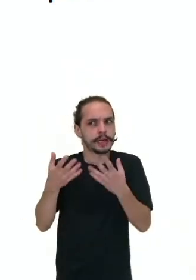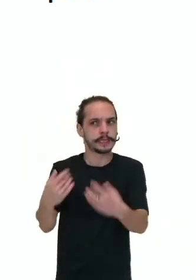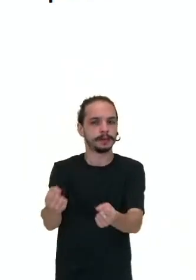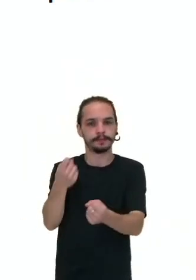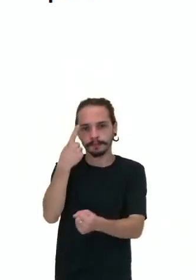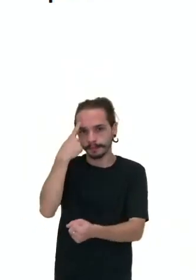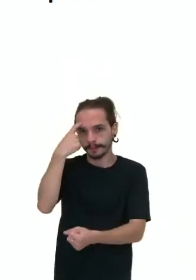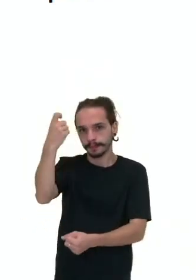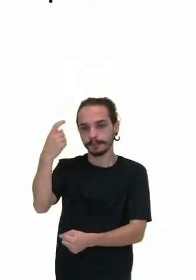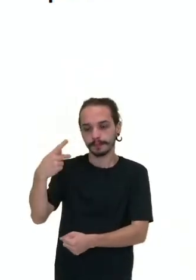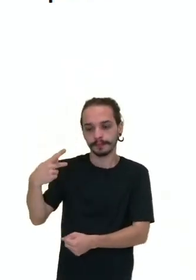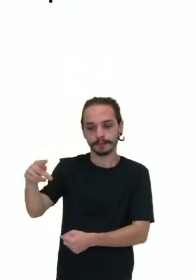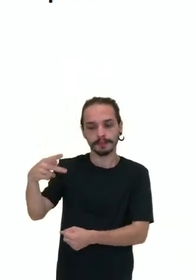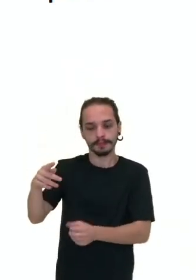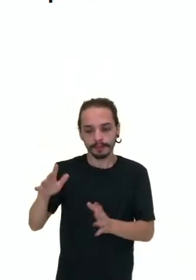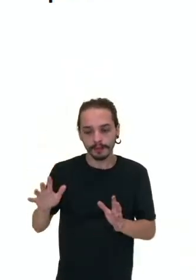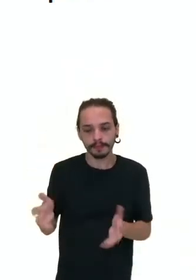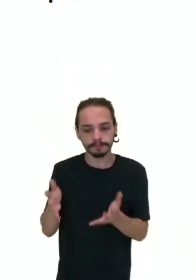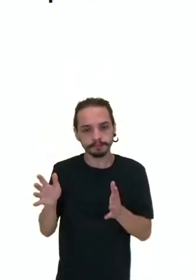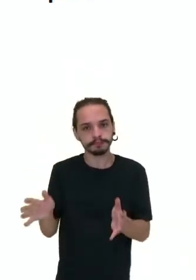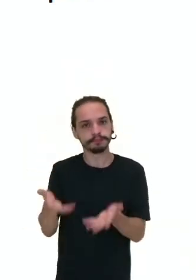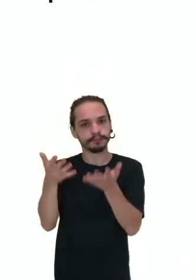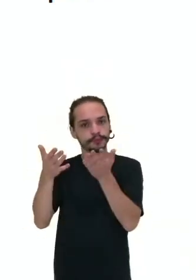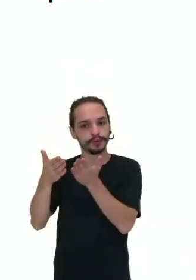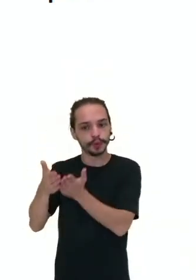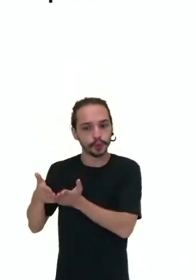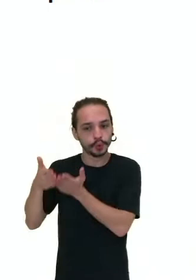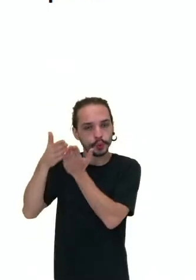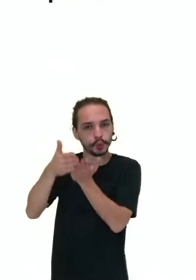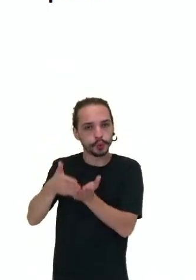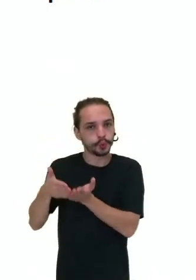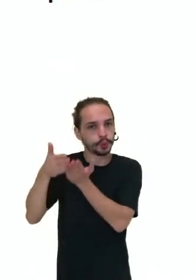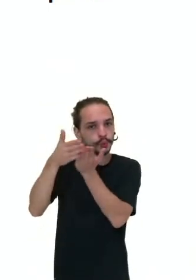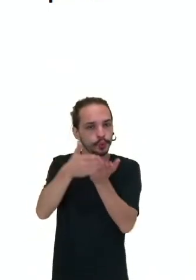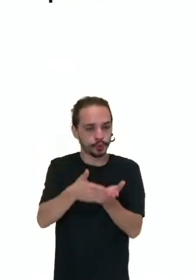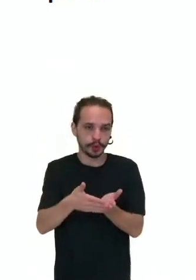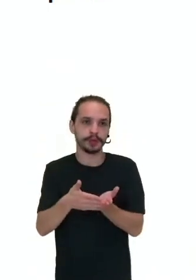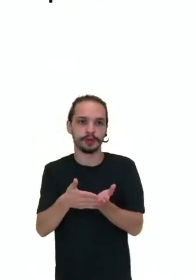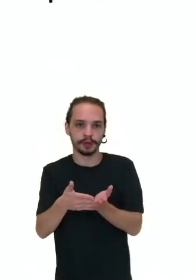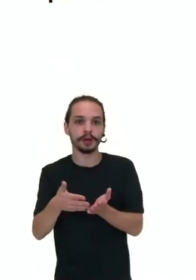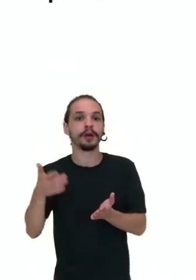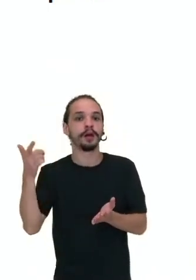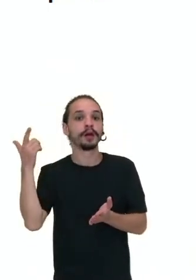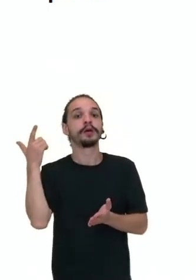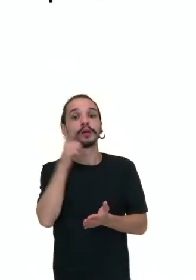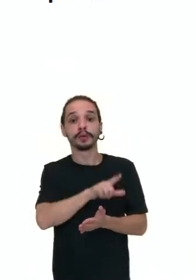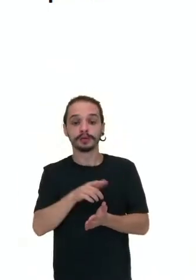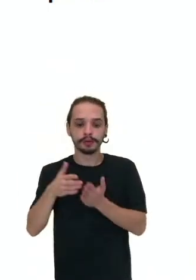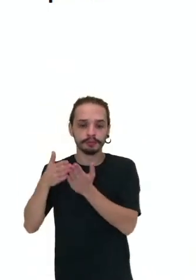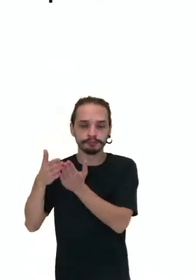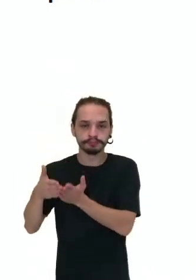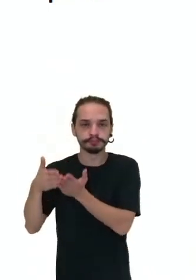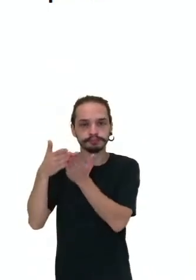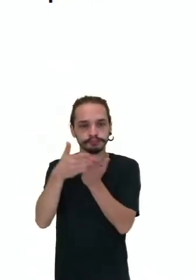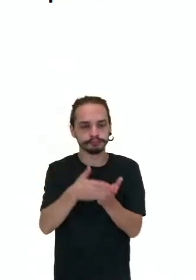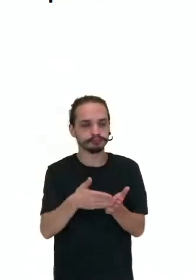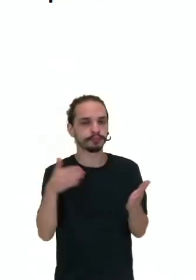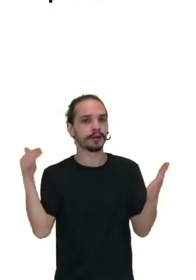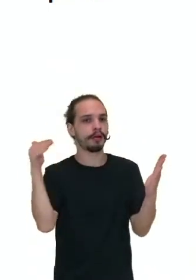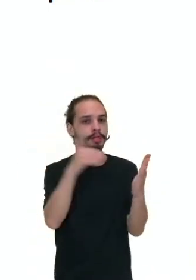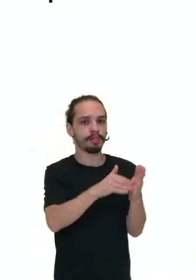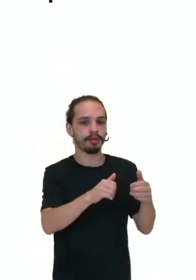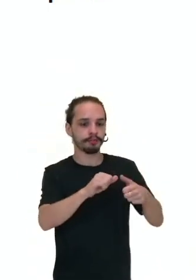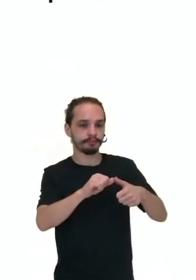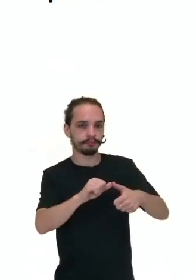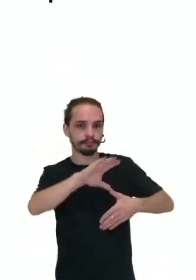ideia dele e promoveram essa esquadra, essa expedição. E, através dessa expedição, ele chega, então,